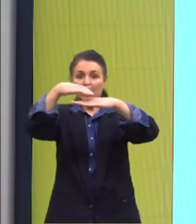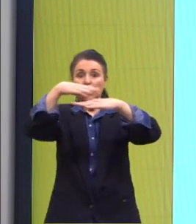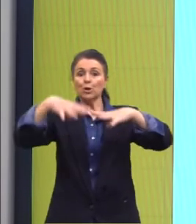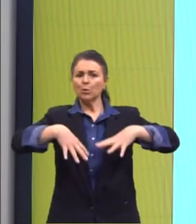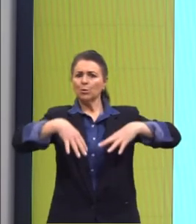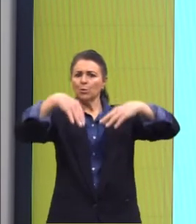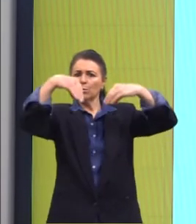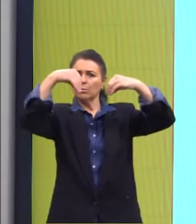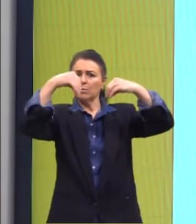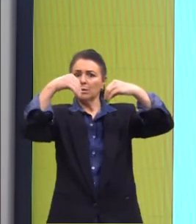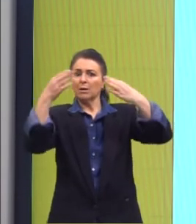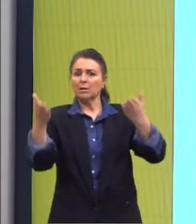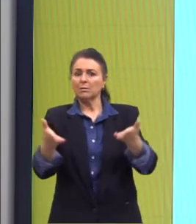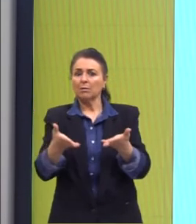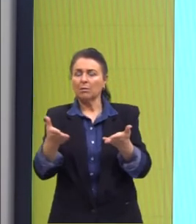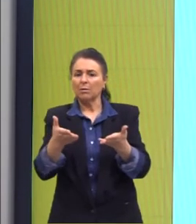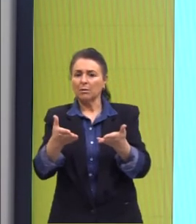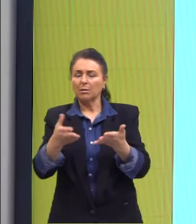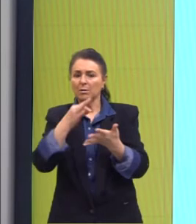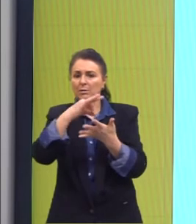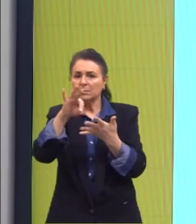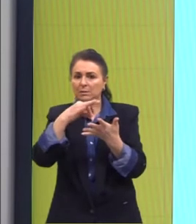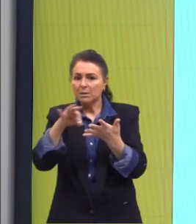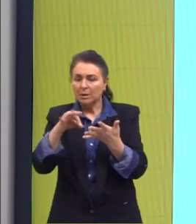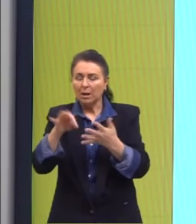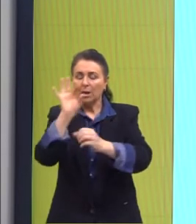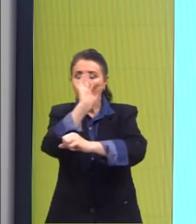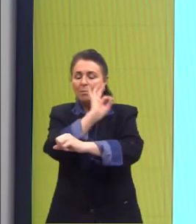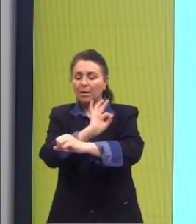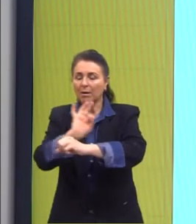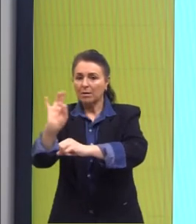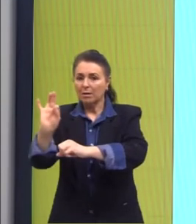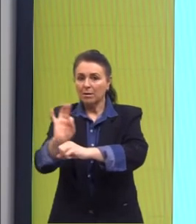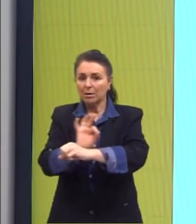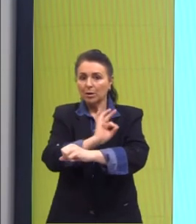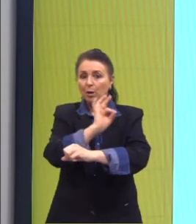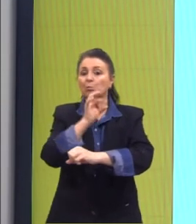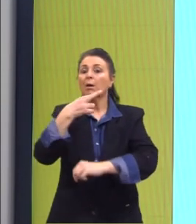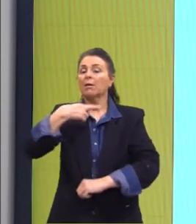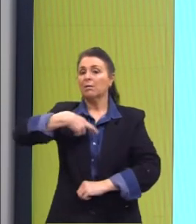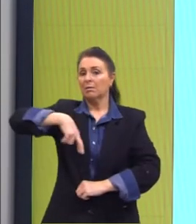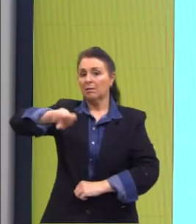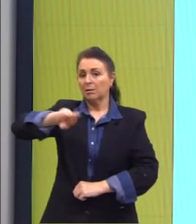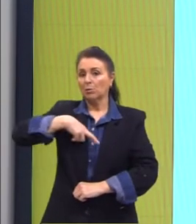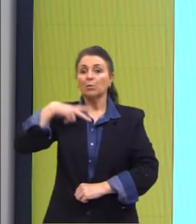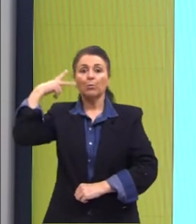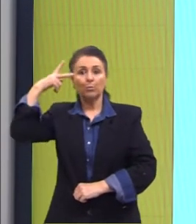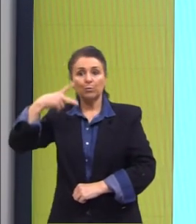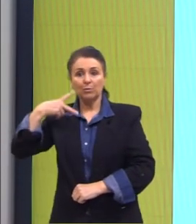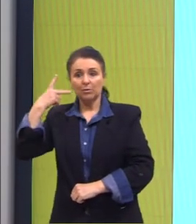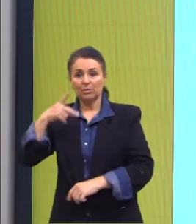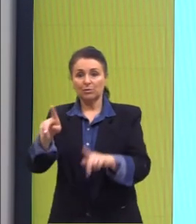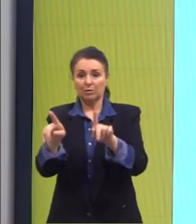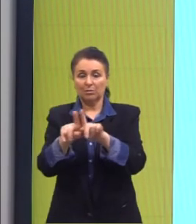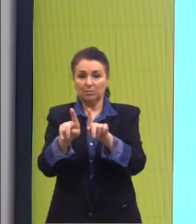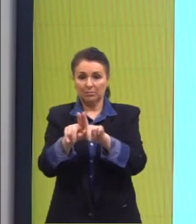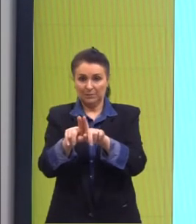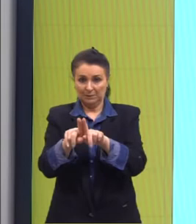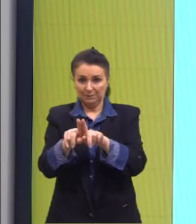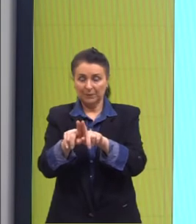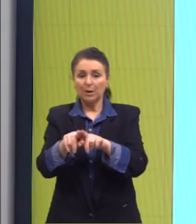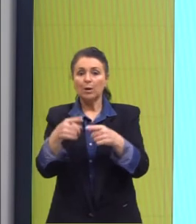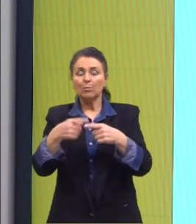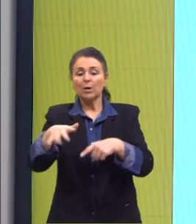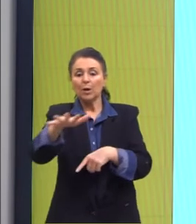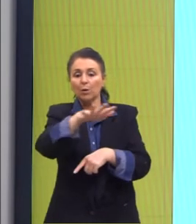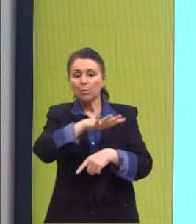nós podemos destacar como uma arquitetura religiosa e política, por se tratar de um